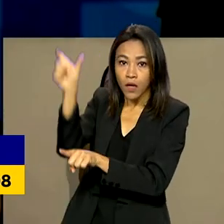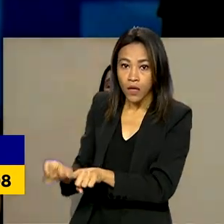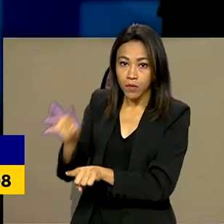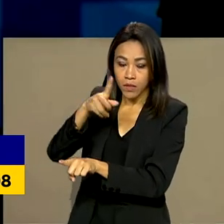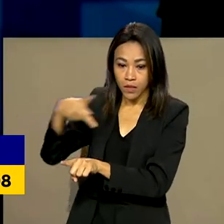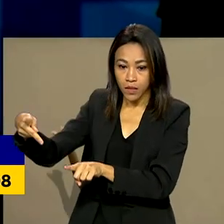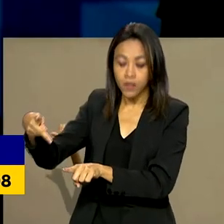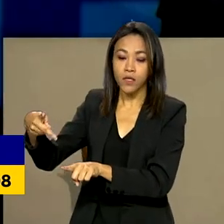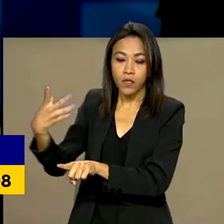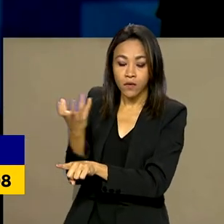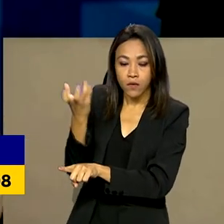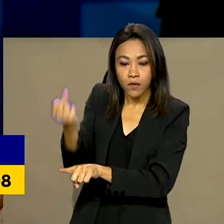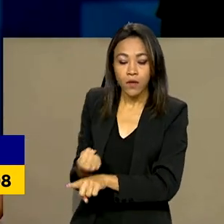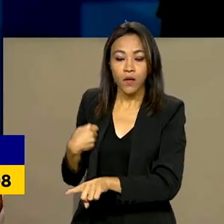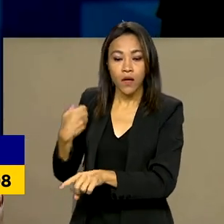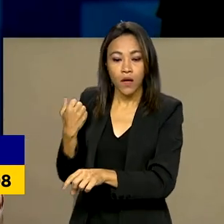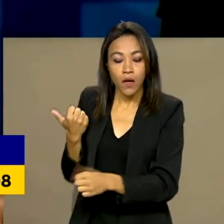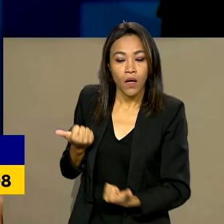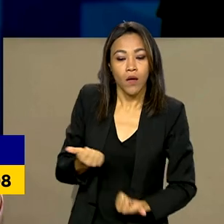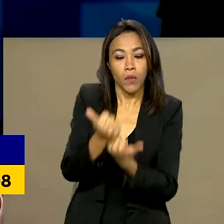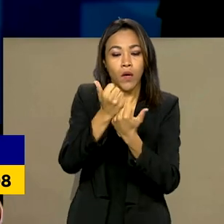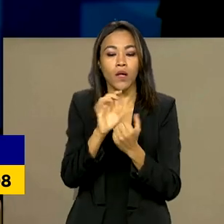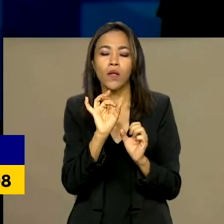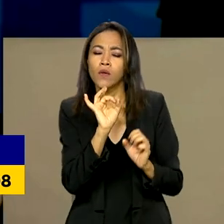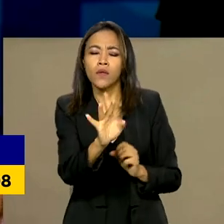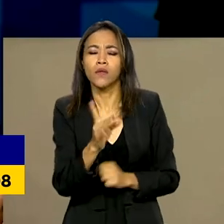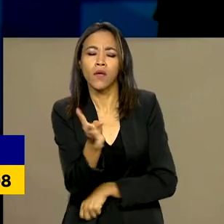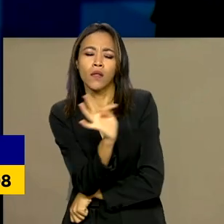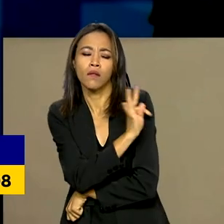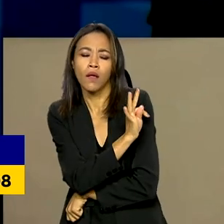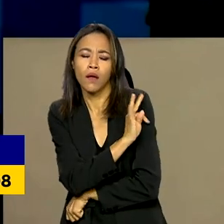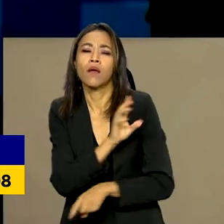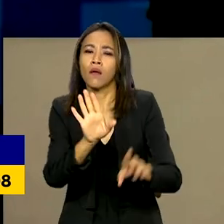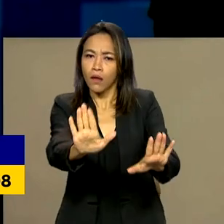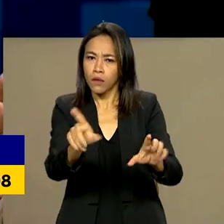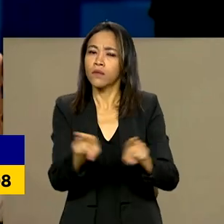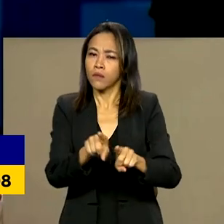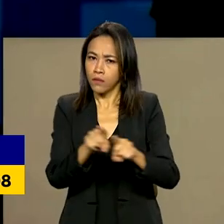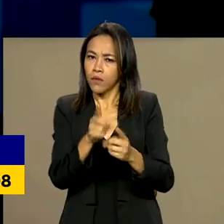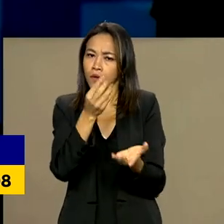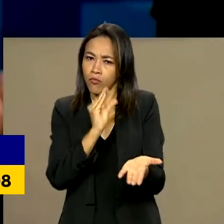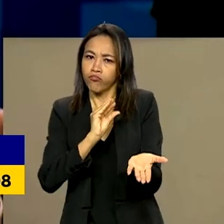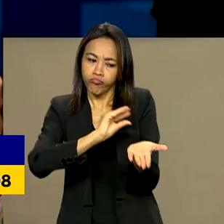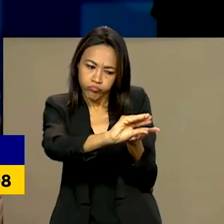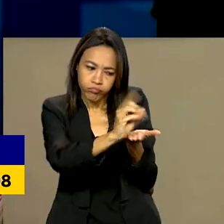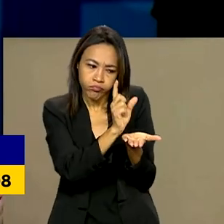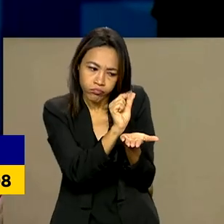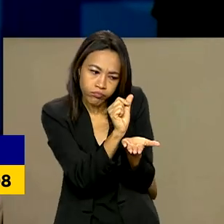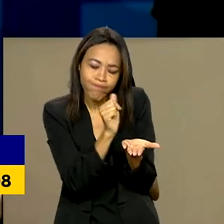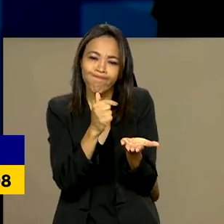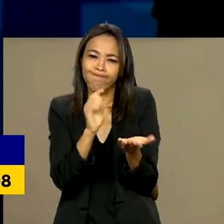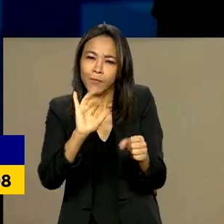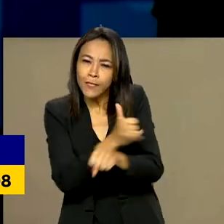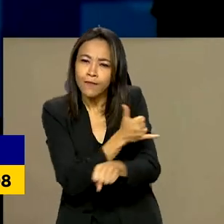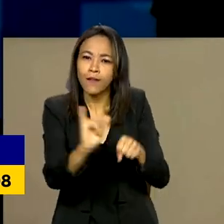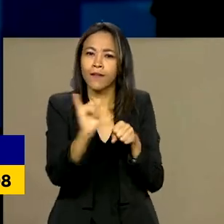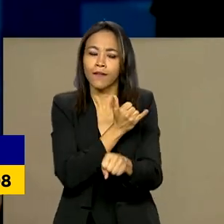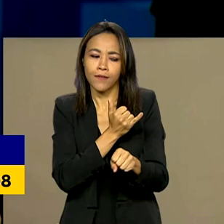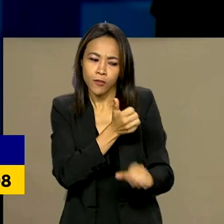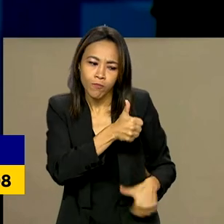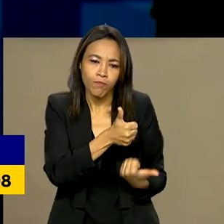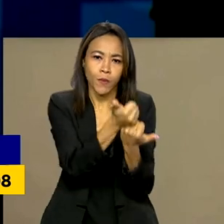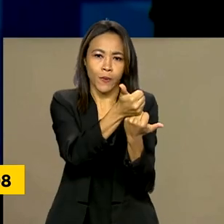apoiar, não só na indução técnica, mas também financeira, toda uma estratégia de governança, de apoio, de